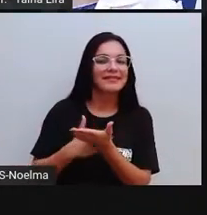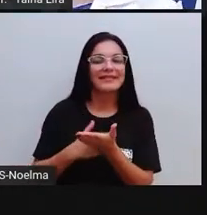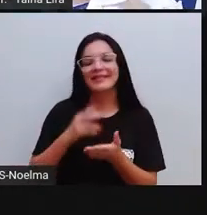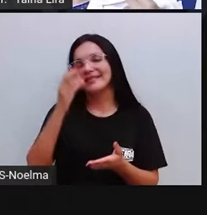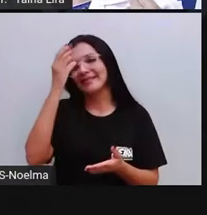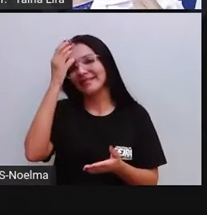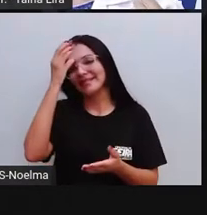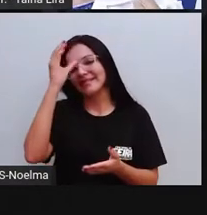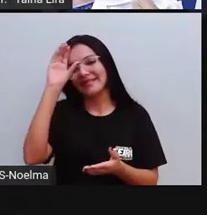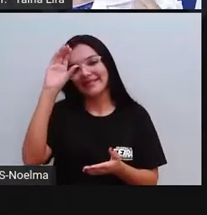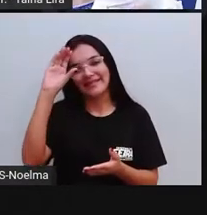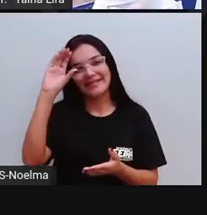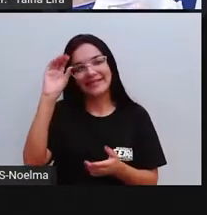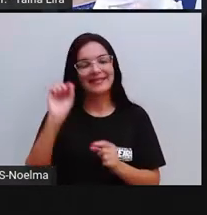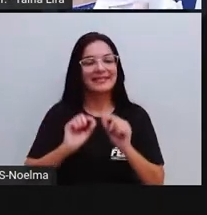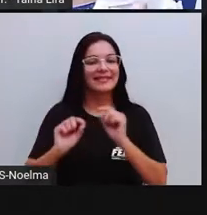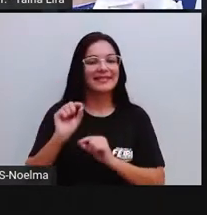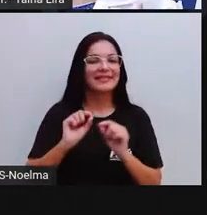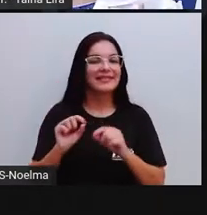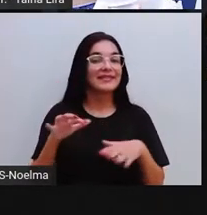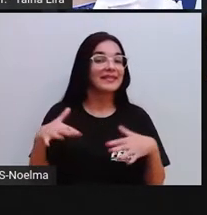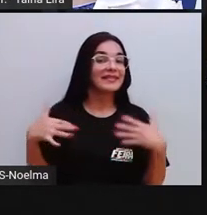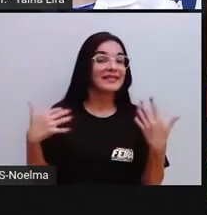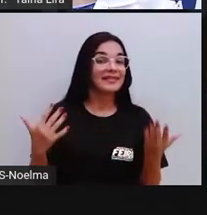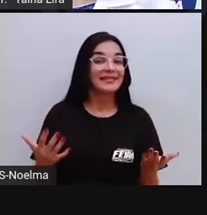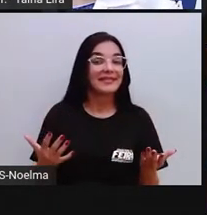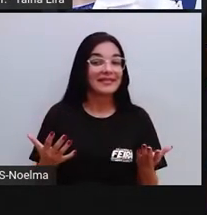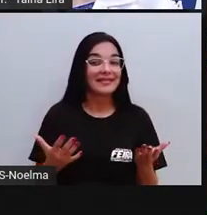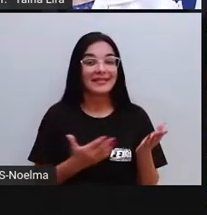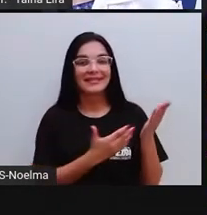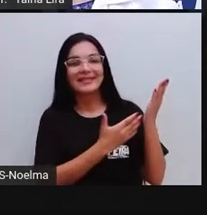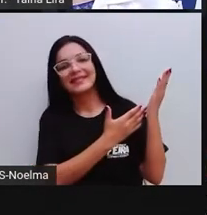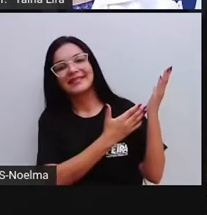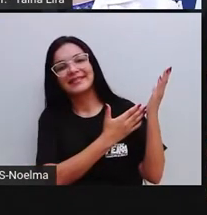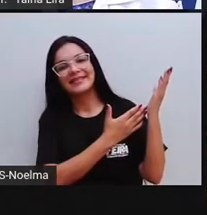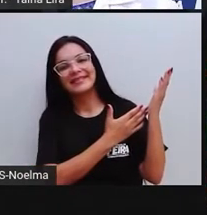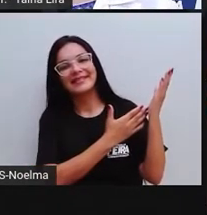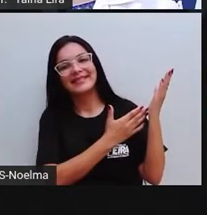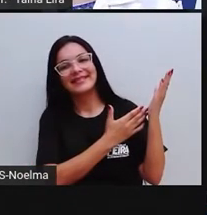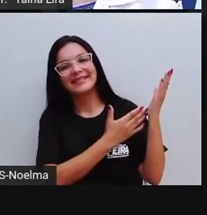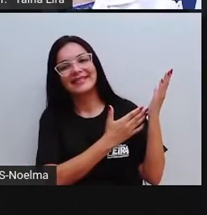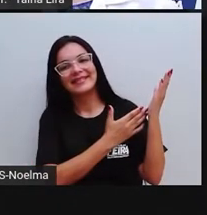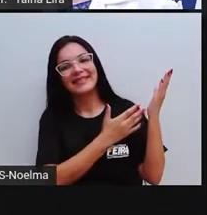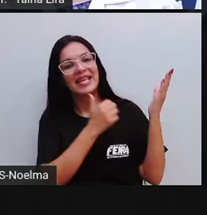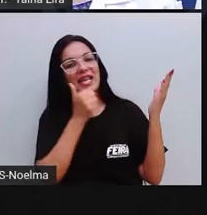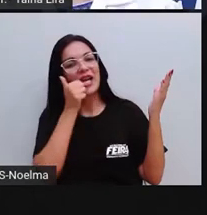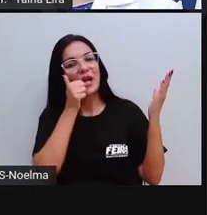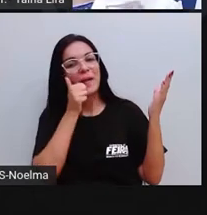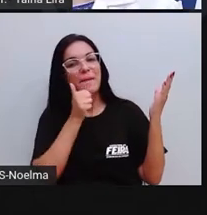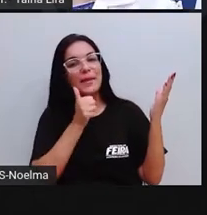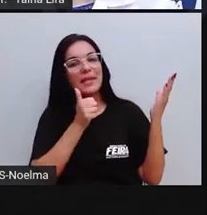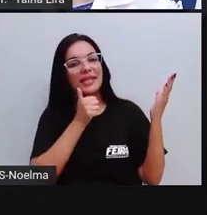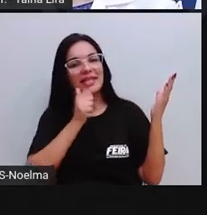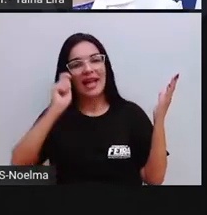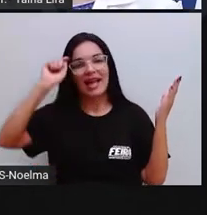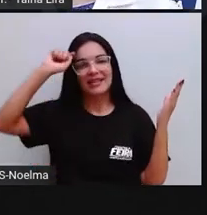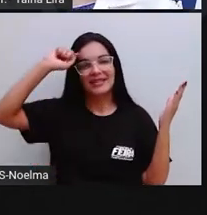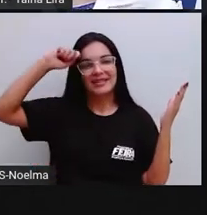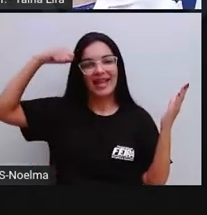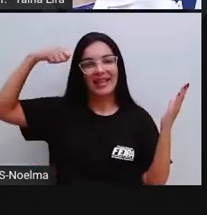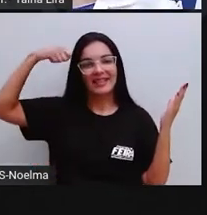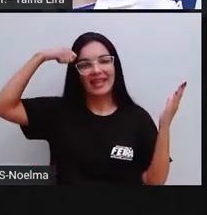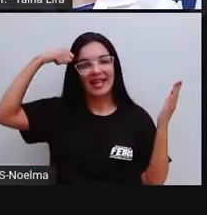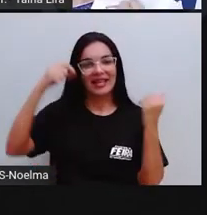conto. Então, qual vai ser esse conto pró? Olha lá, Meninas Negras. É um livro de